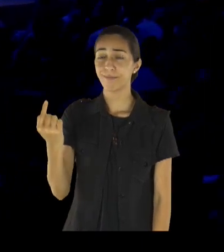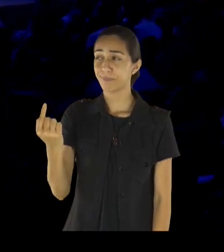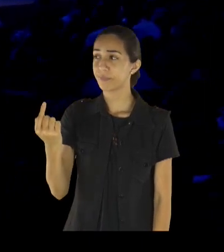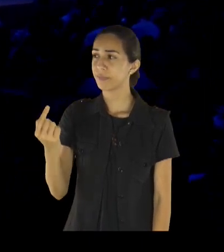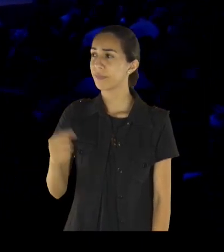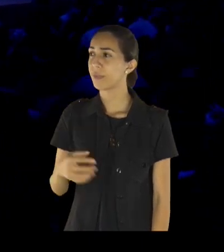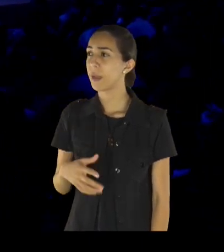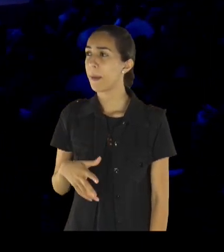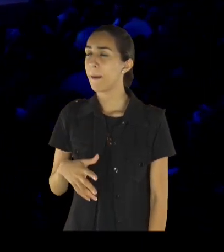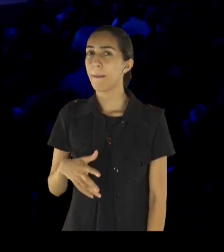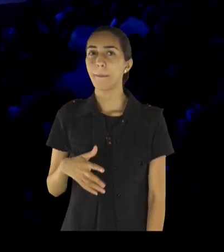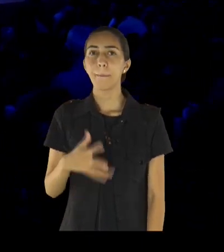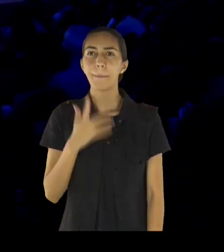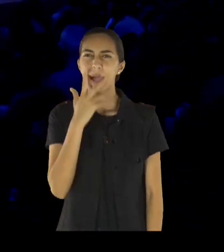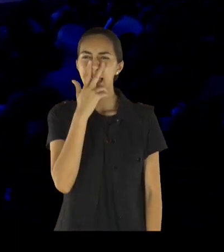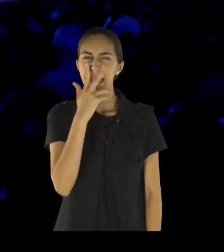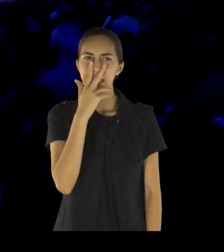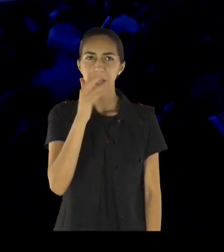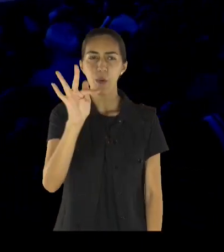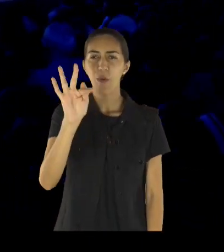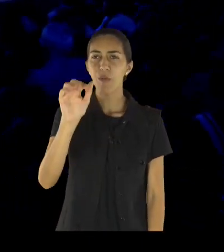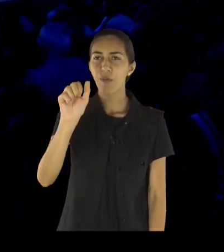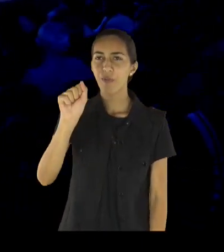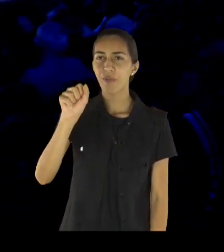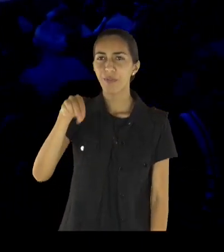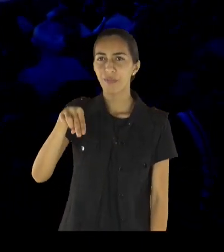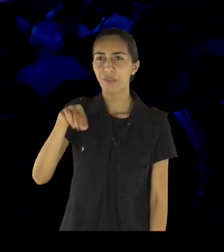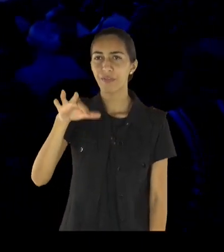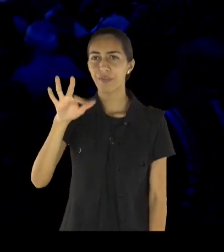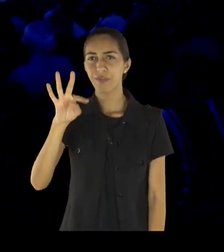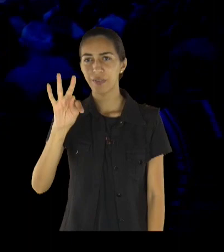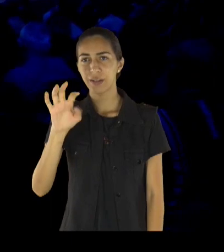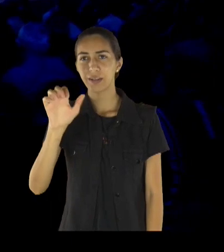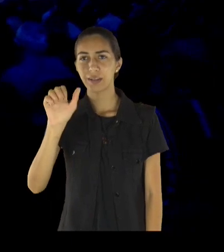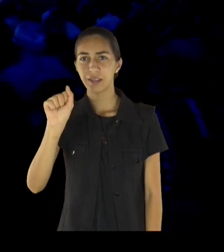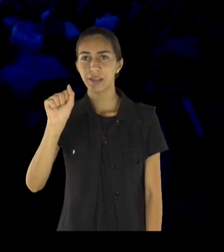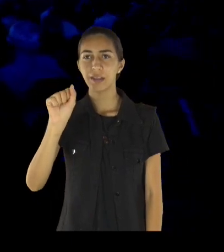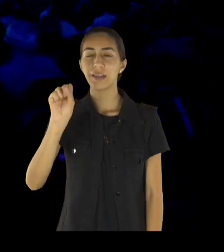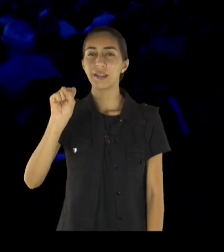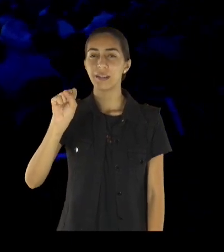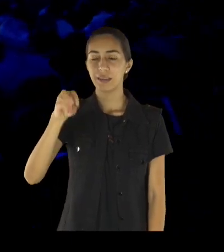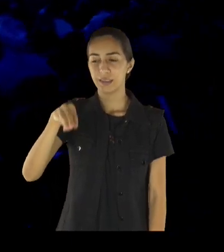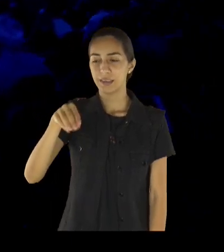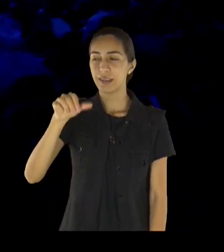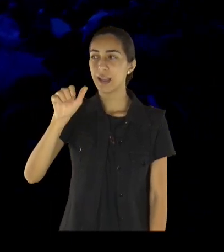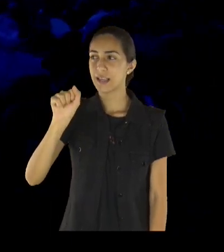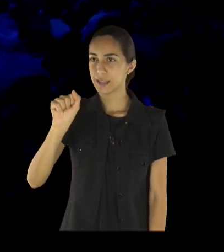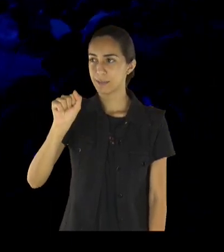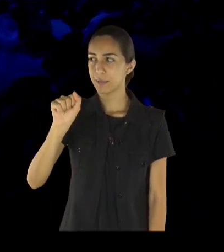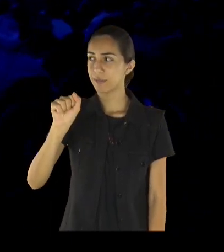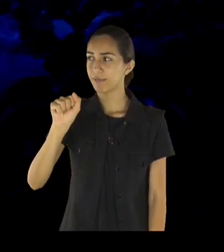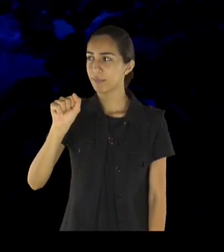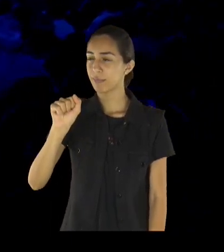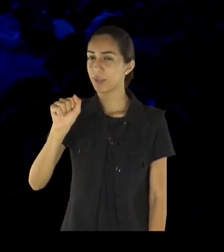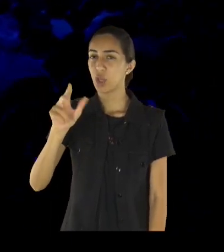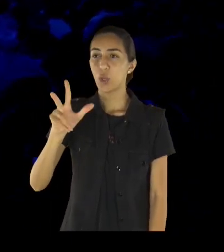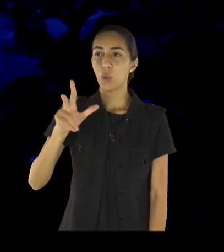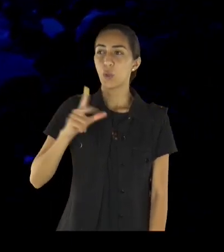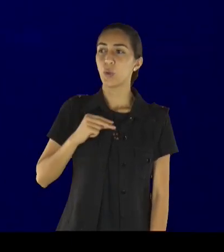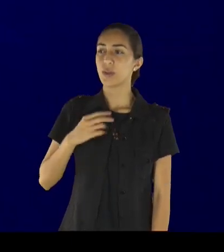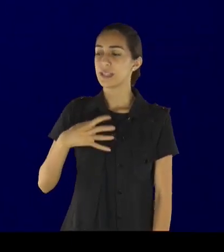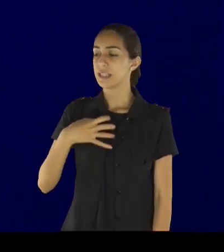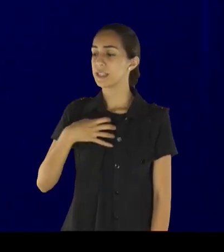eu estou no controle, de todas as coisas, relaxa, relaxa, descansa em mim, lança sobre mim, todas as suas